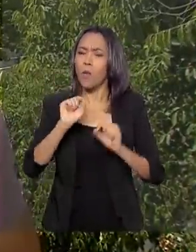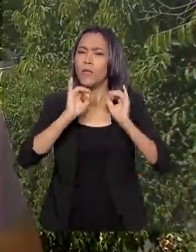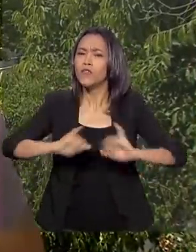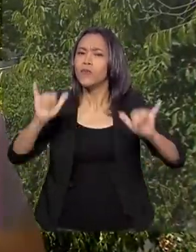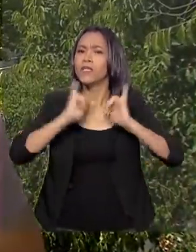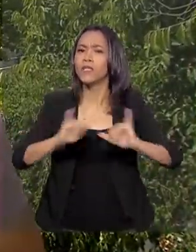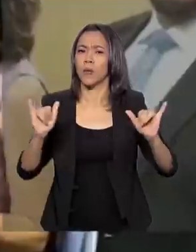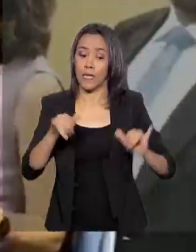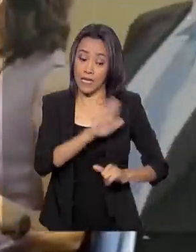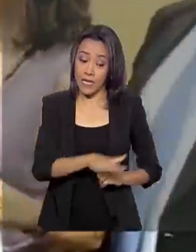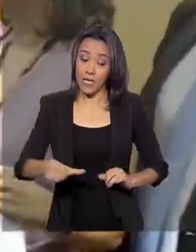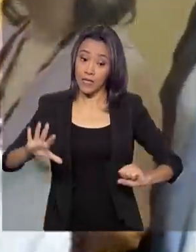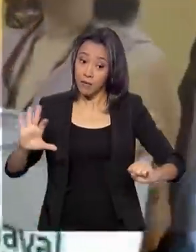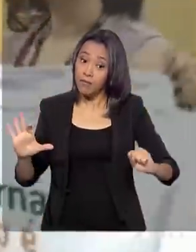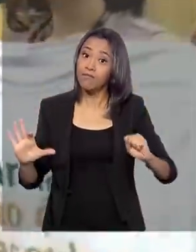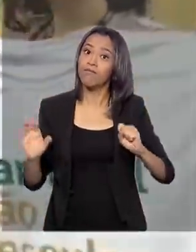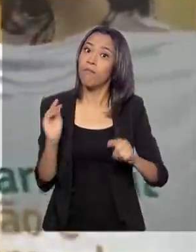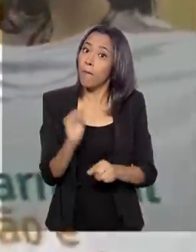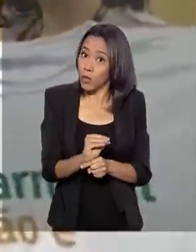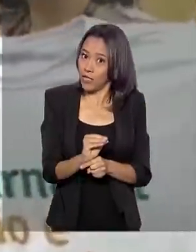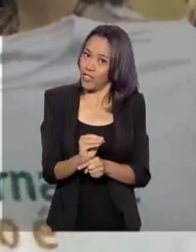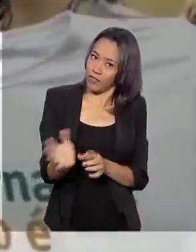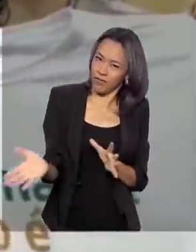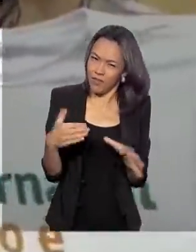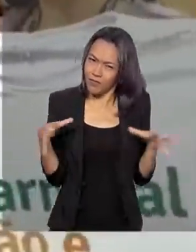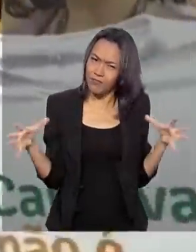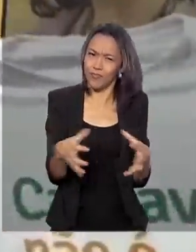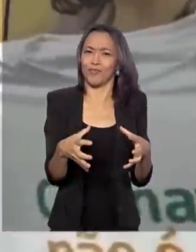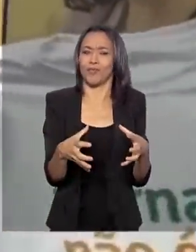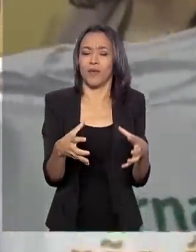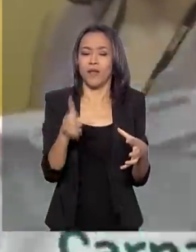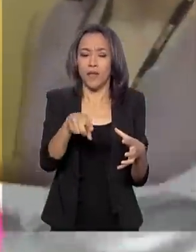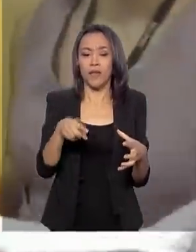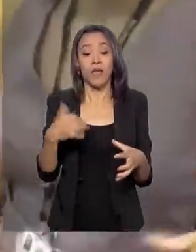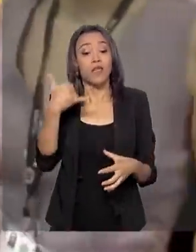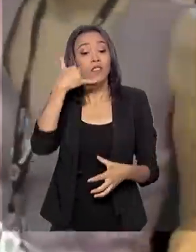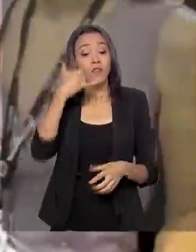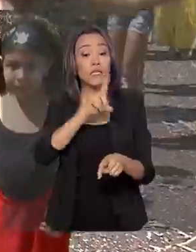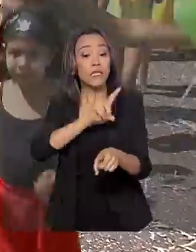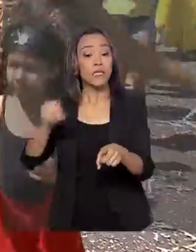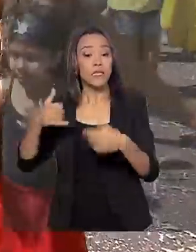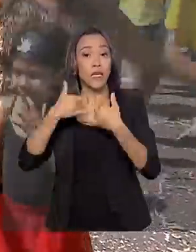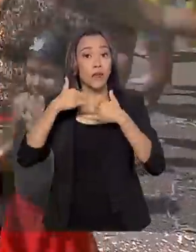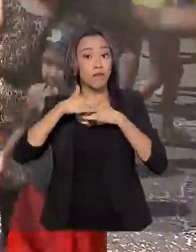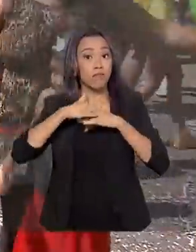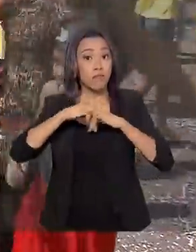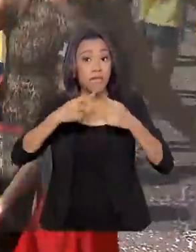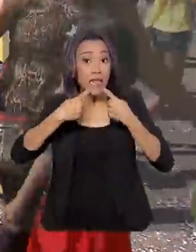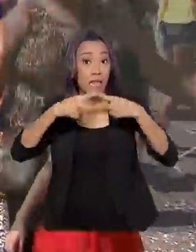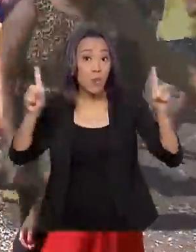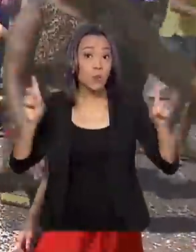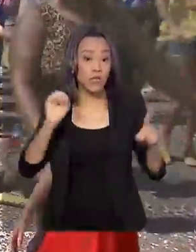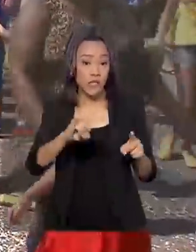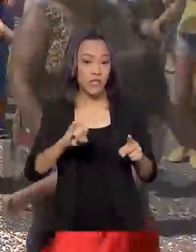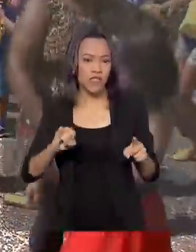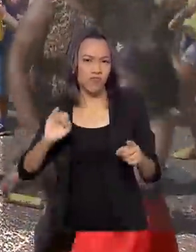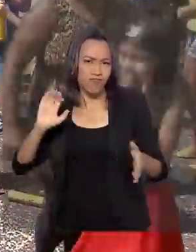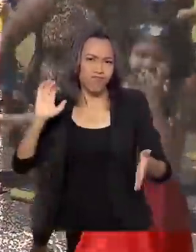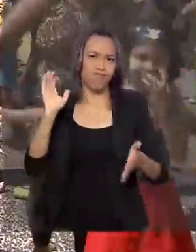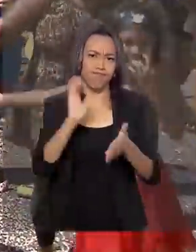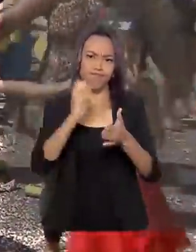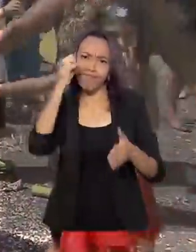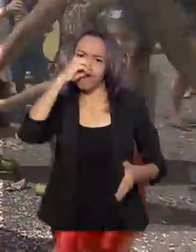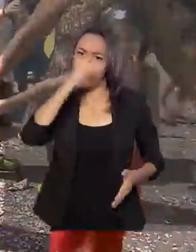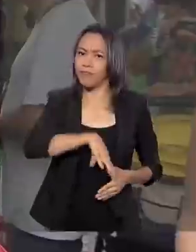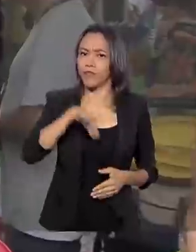Criança Protegida Entre Nesse Bloco, que divulga o canal Disque 100 para o recebimento de denúncias de casos de violação de direitos humanos.